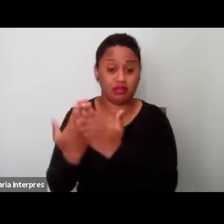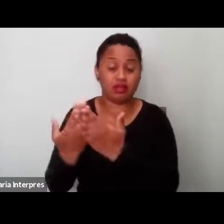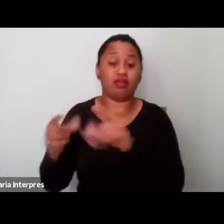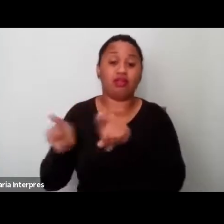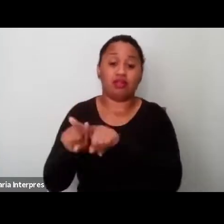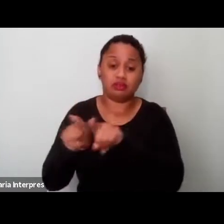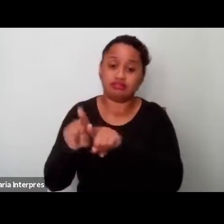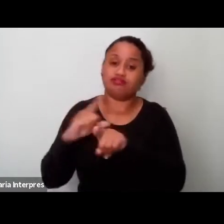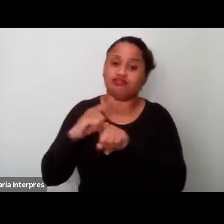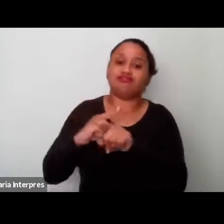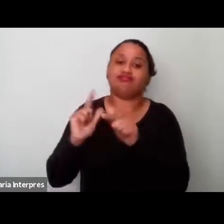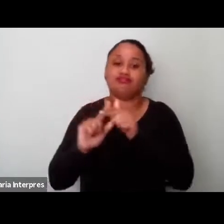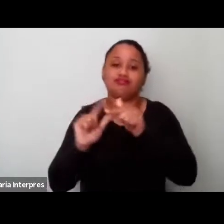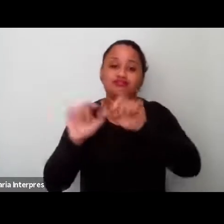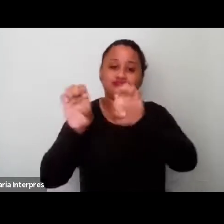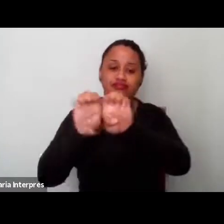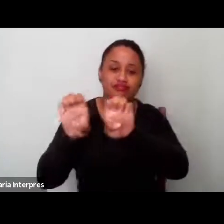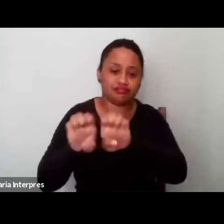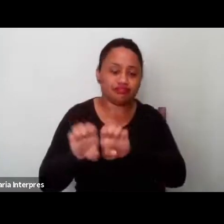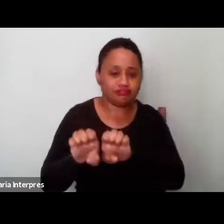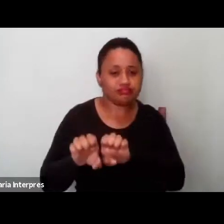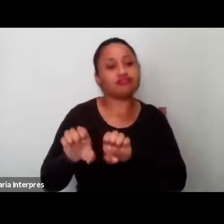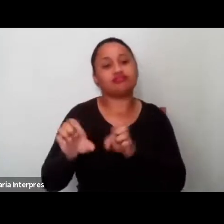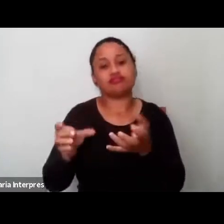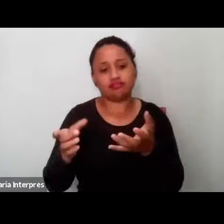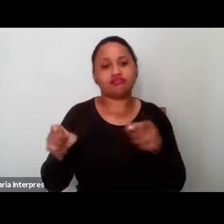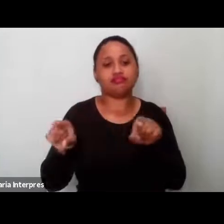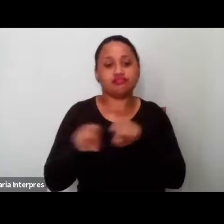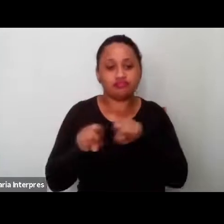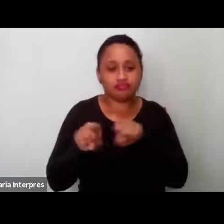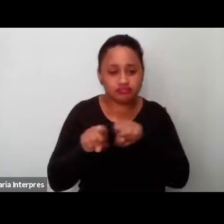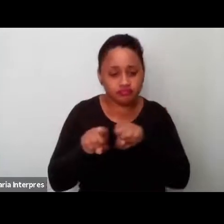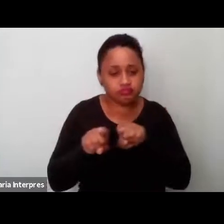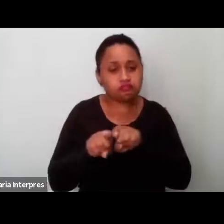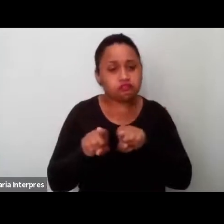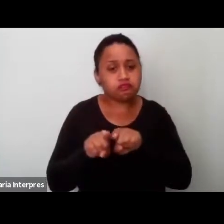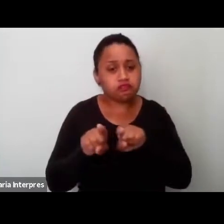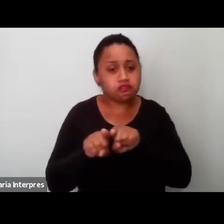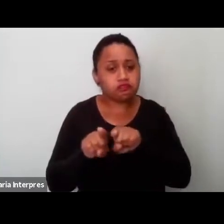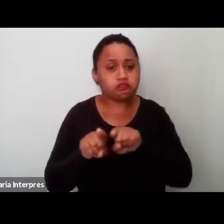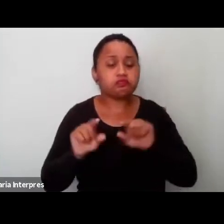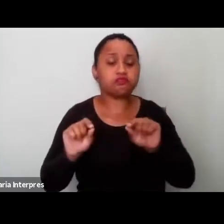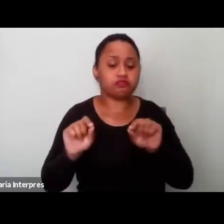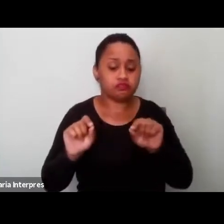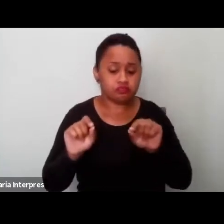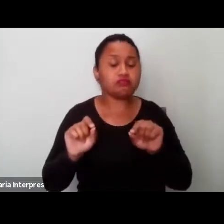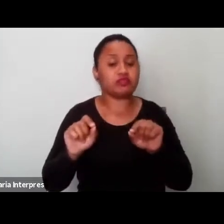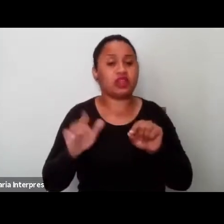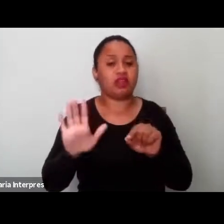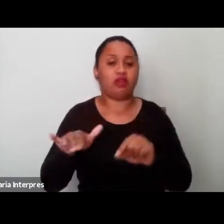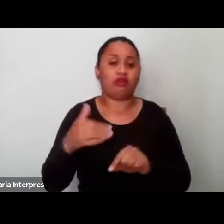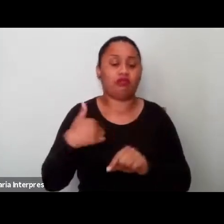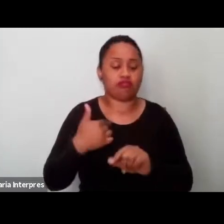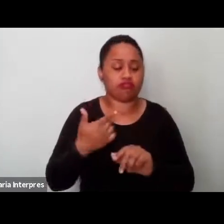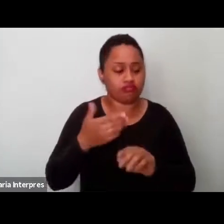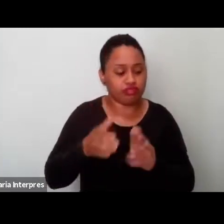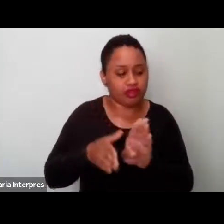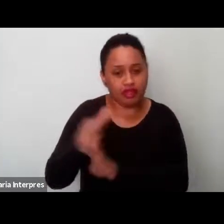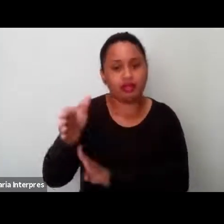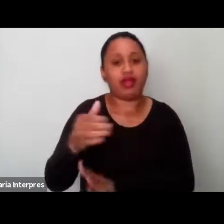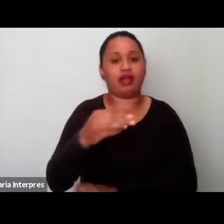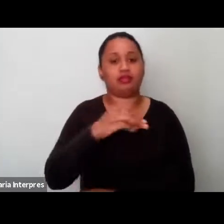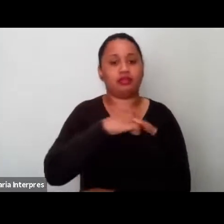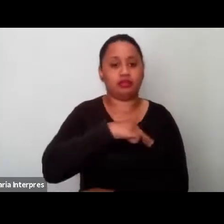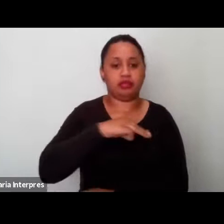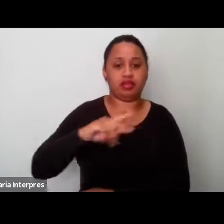e depois, né, inclusive tinha sido até interditada pelo Ministério Público, né, então, acho